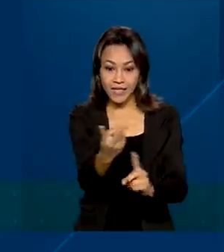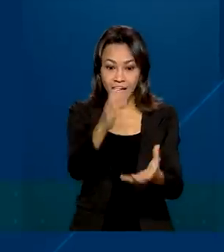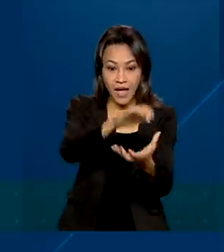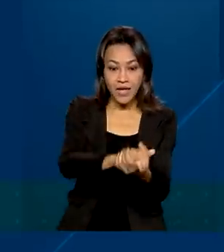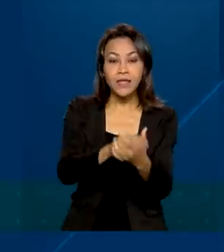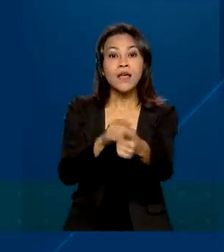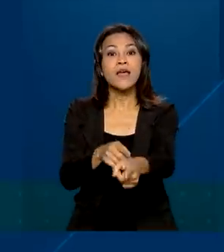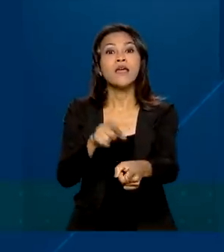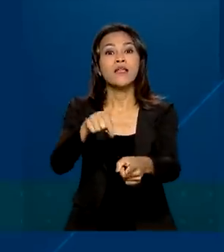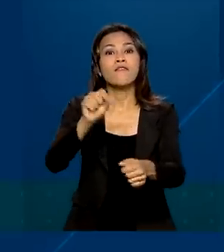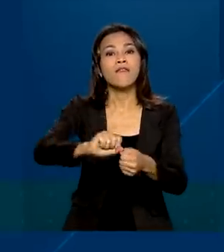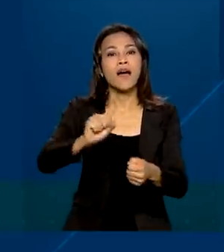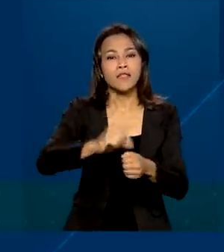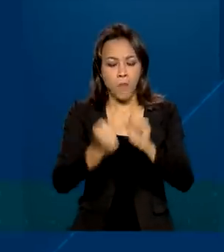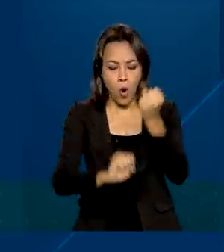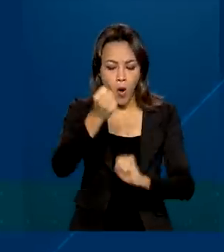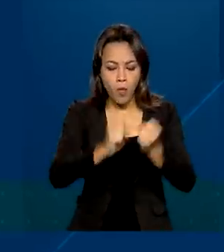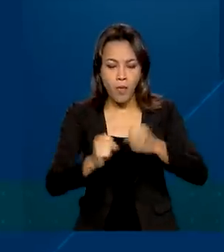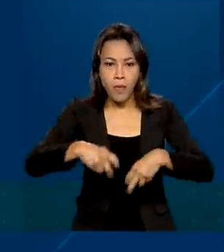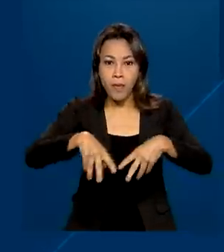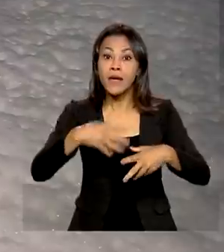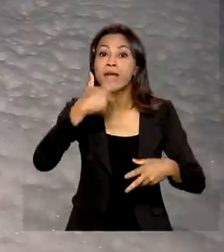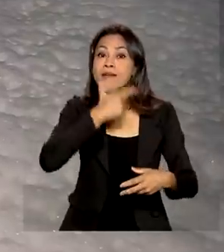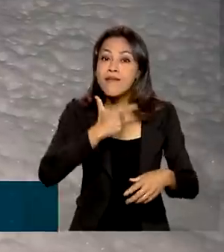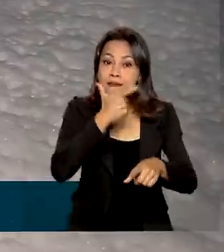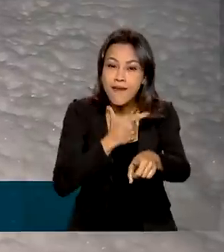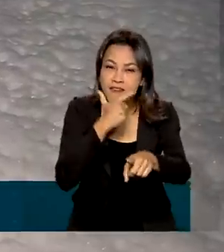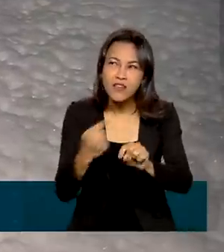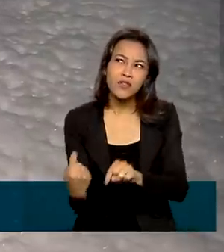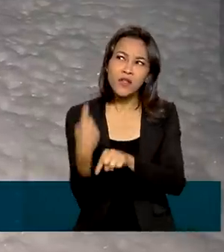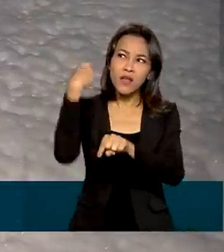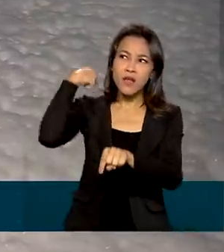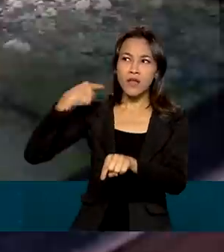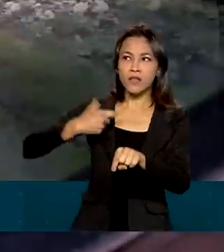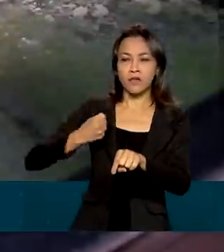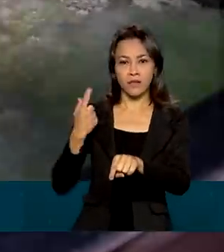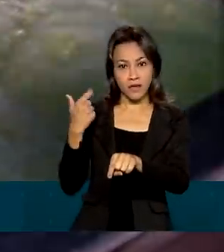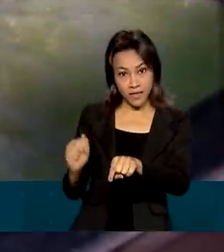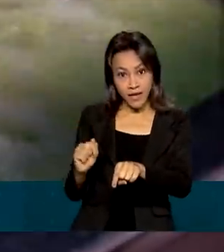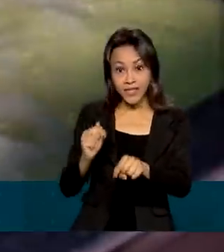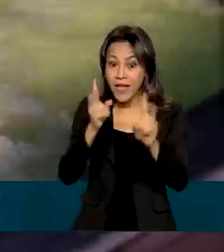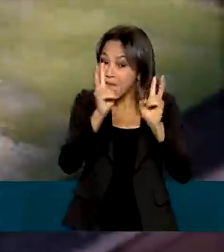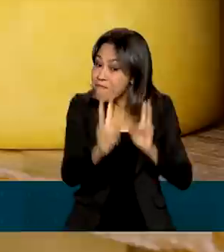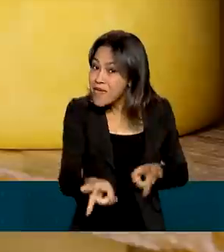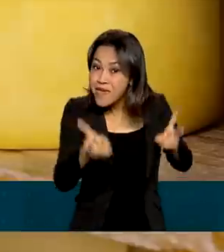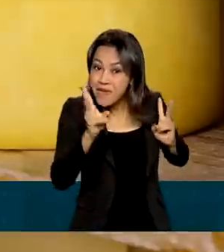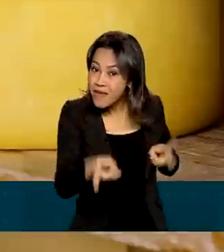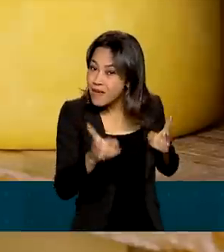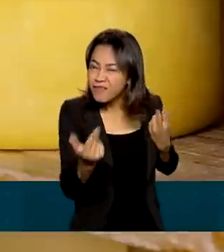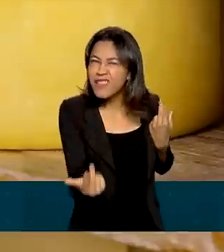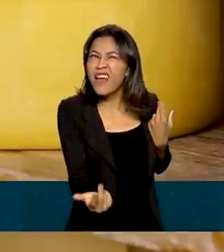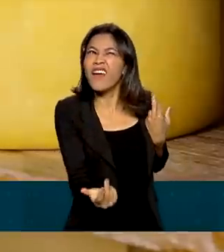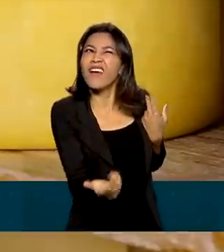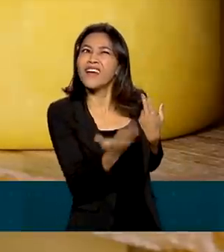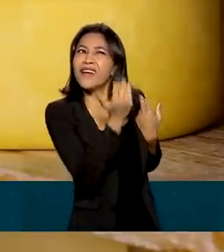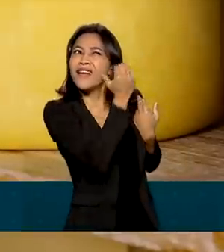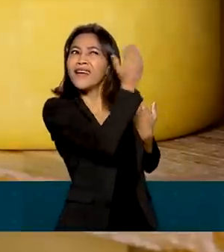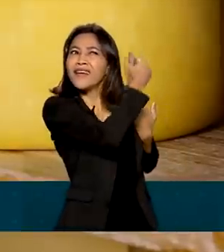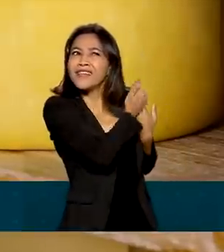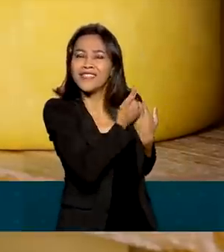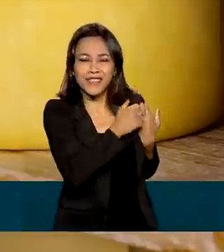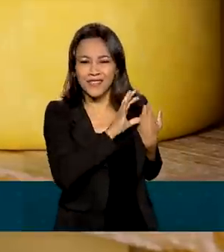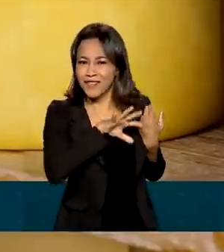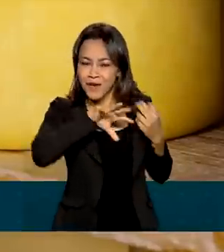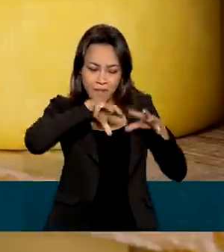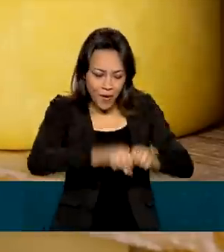queijo artesanal desde 2017. A forma de fabricação é a mesma desde o início da colonização da região.